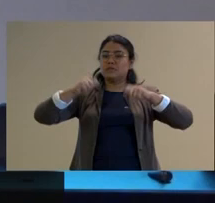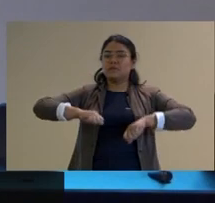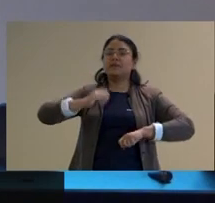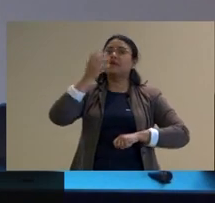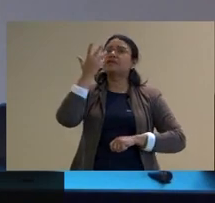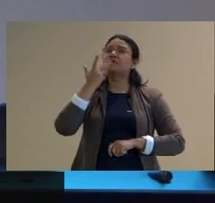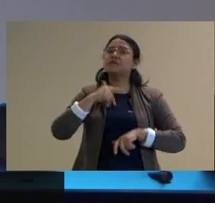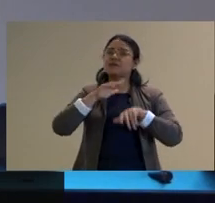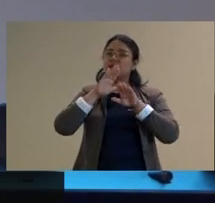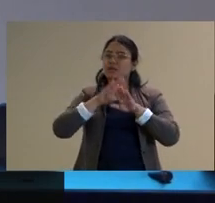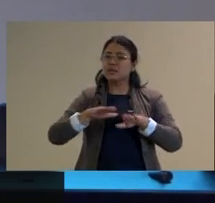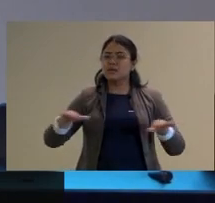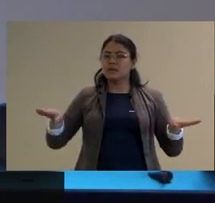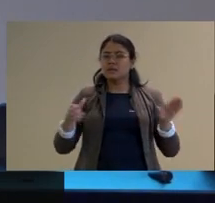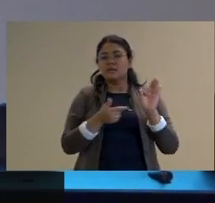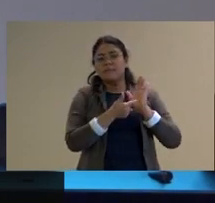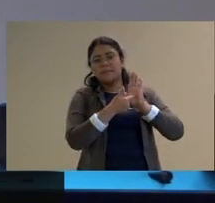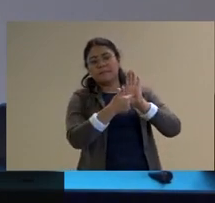possam